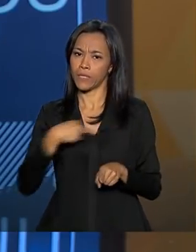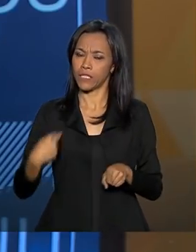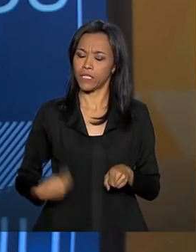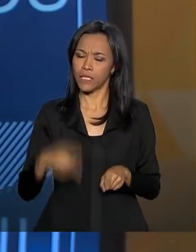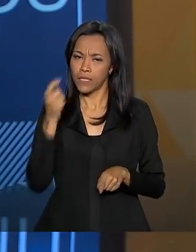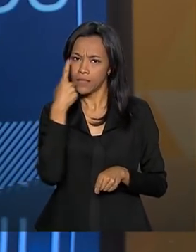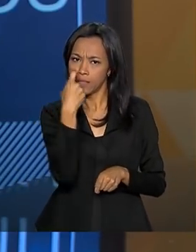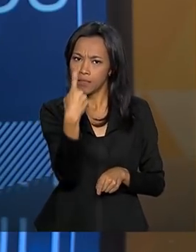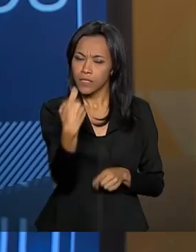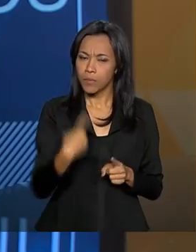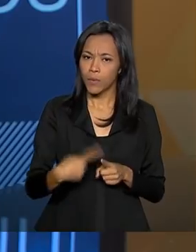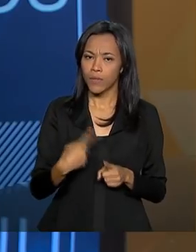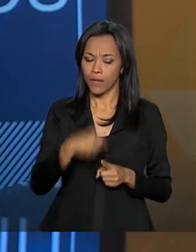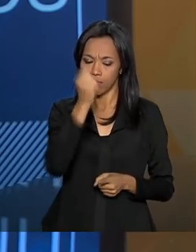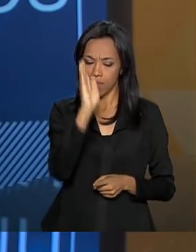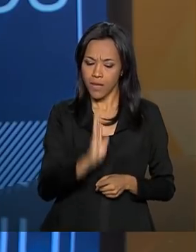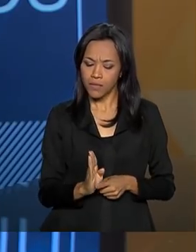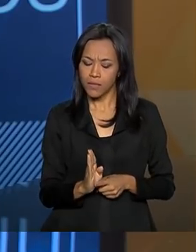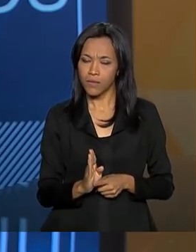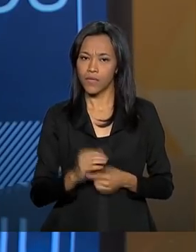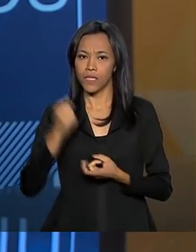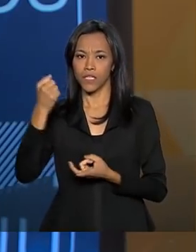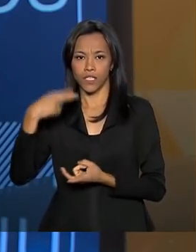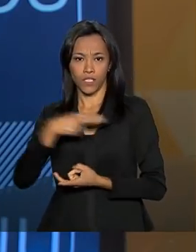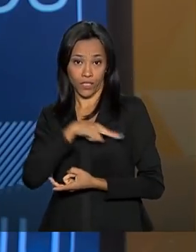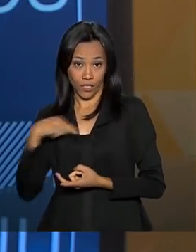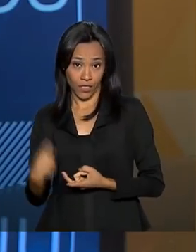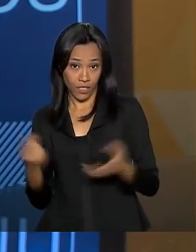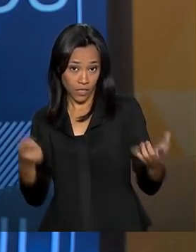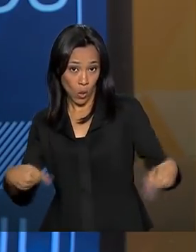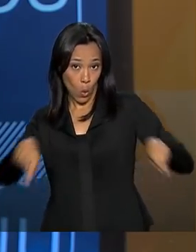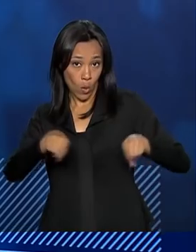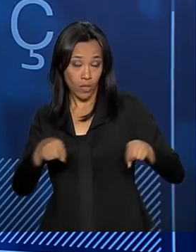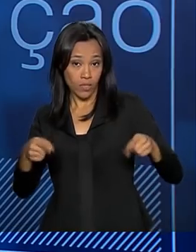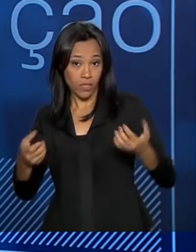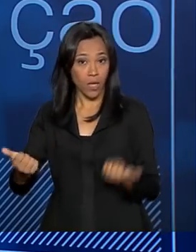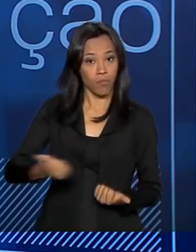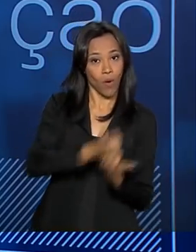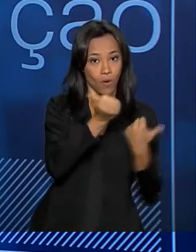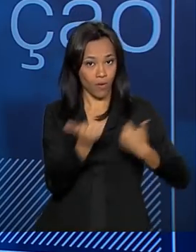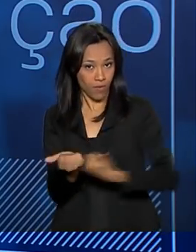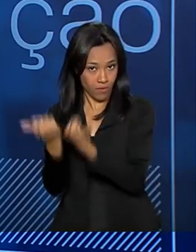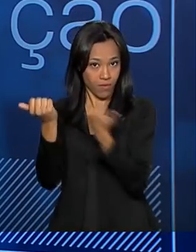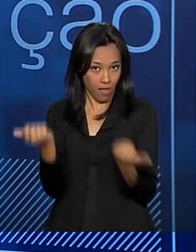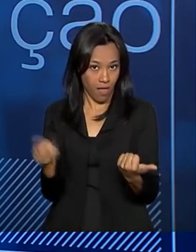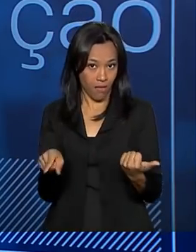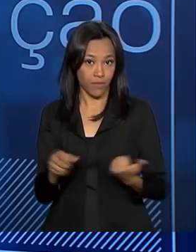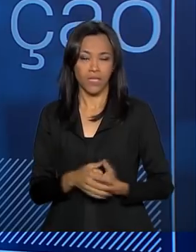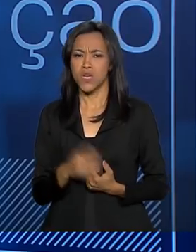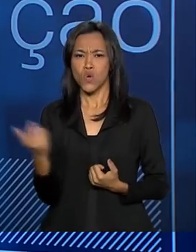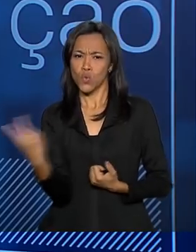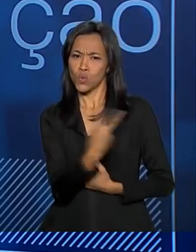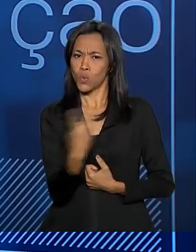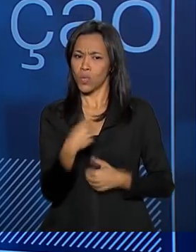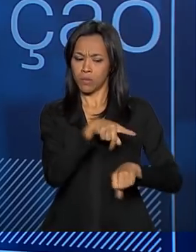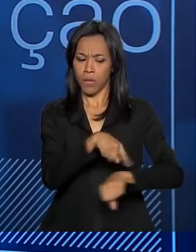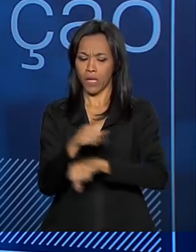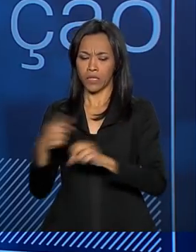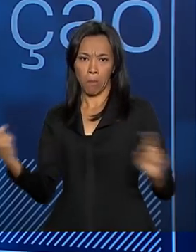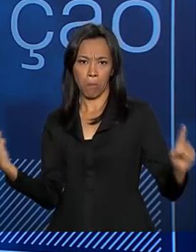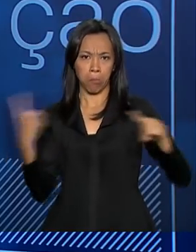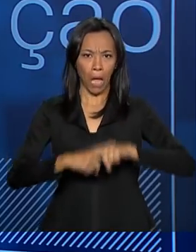porque o Brasil e a China têm produções complementares? Exatamente. O Brasil e a China, eles não são competidores. Eles